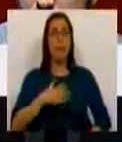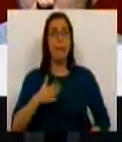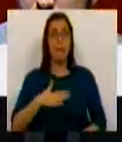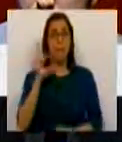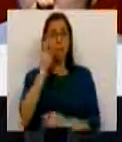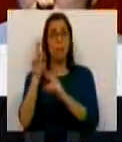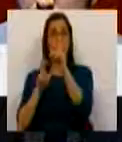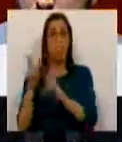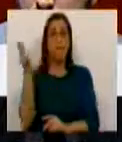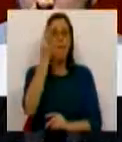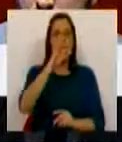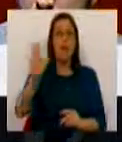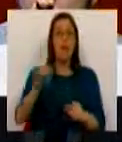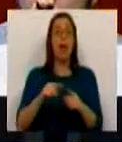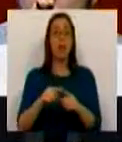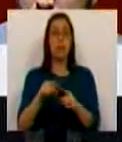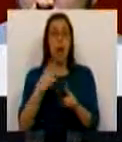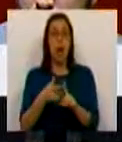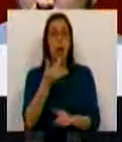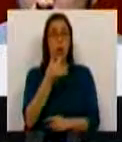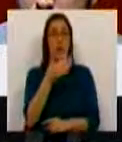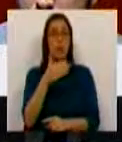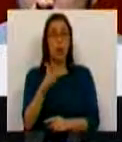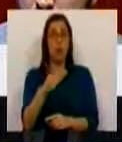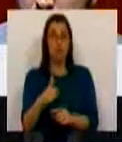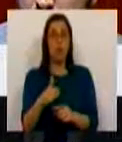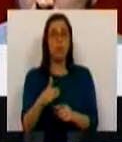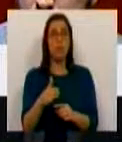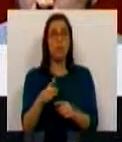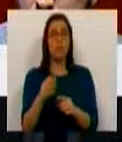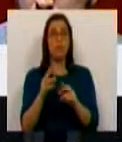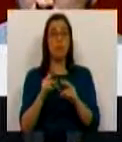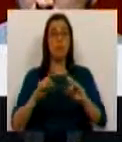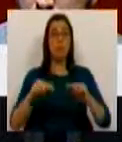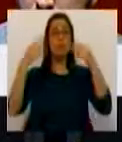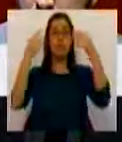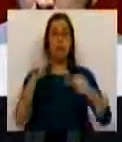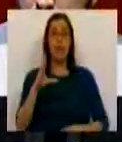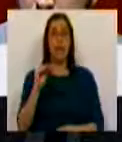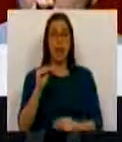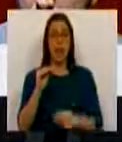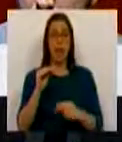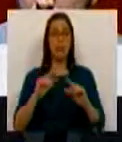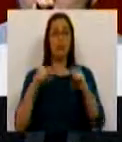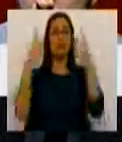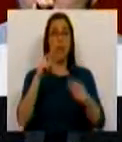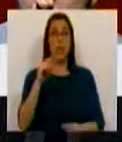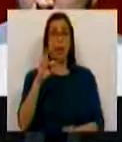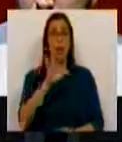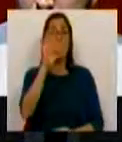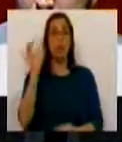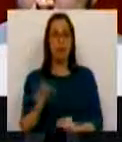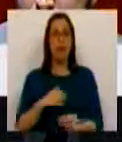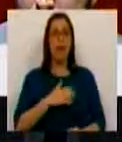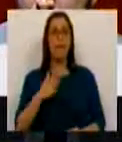cotadas. A França, que adotou em 2011, e a subida foi de 10% para 34%